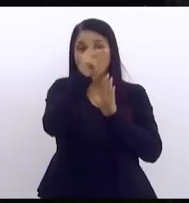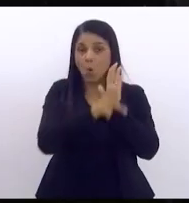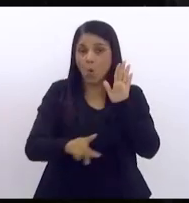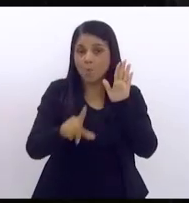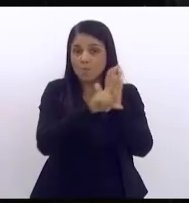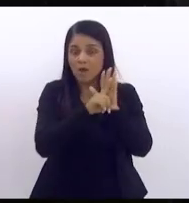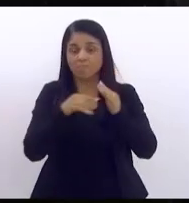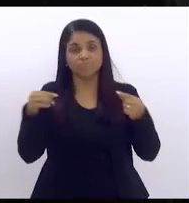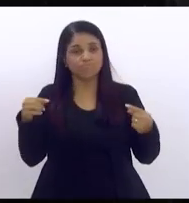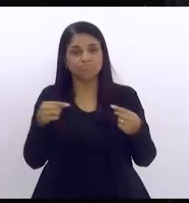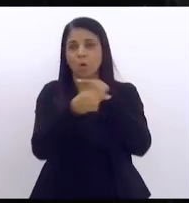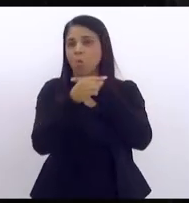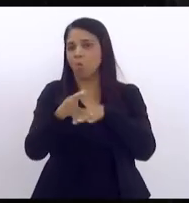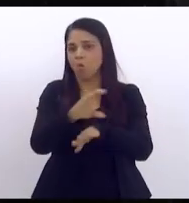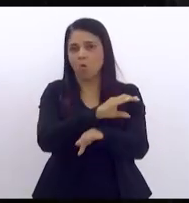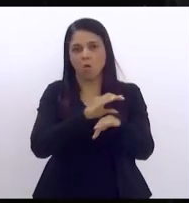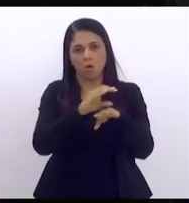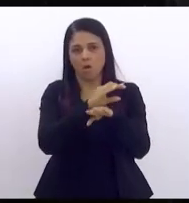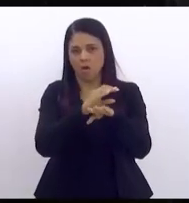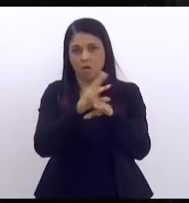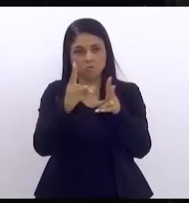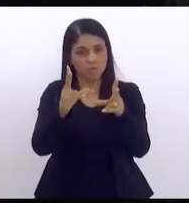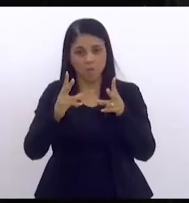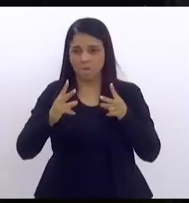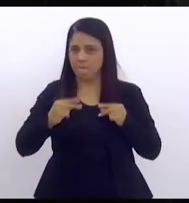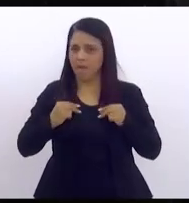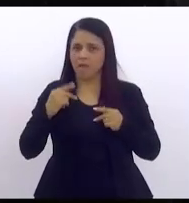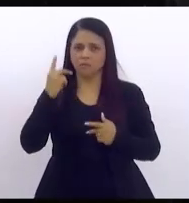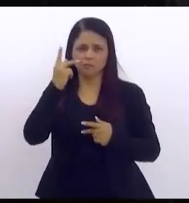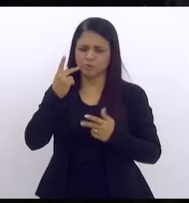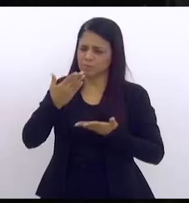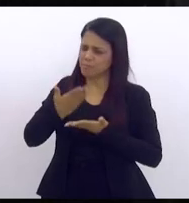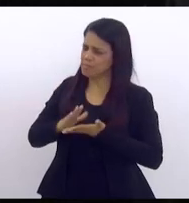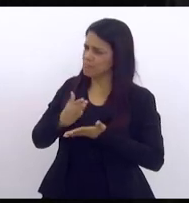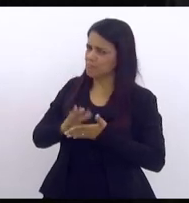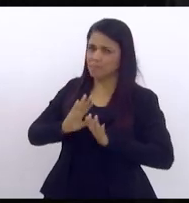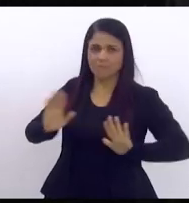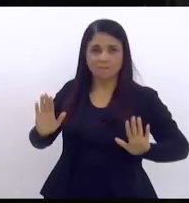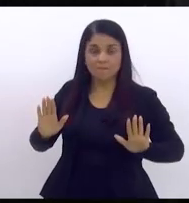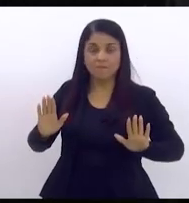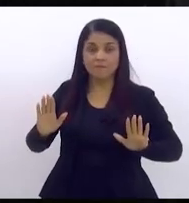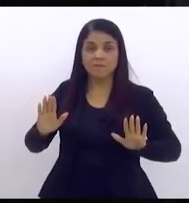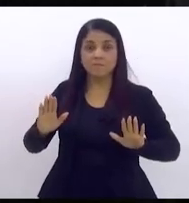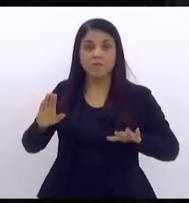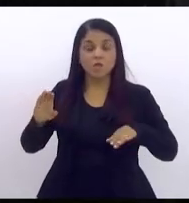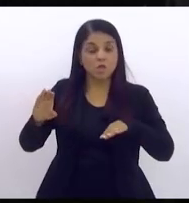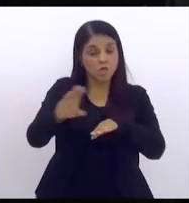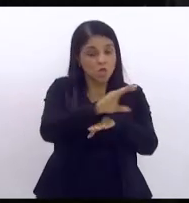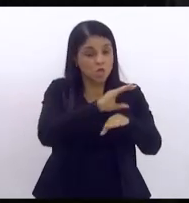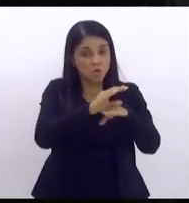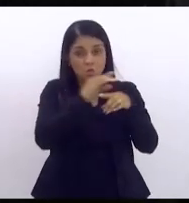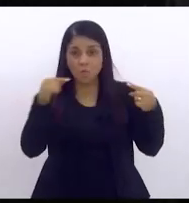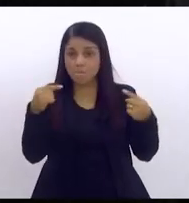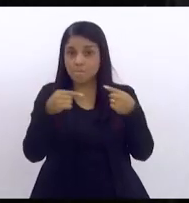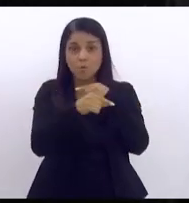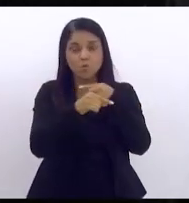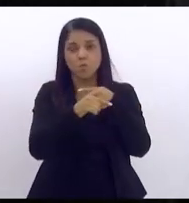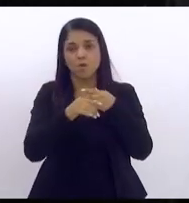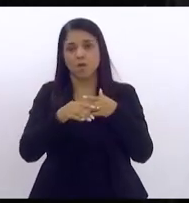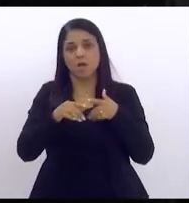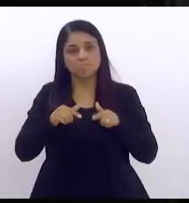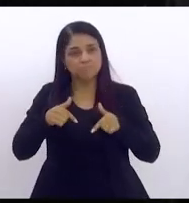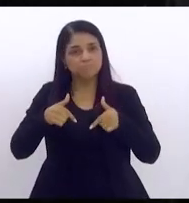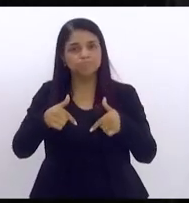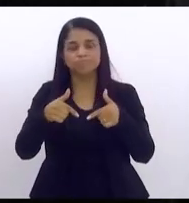eu não entrei no mérito político é inconstitucional porque é um ato jurídico perfeito e